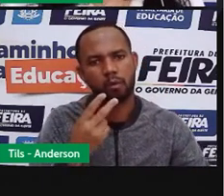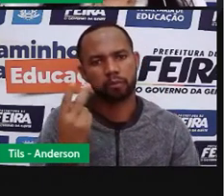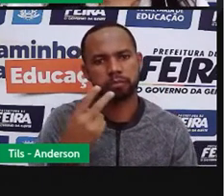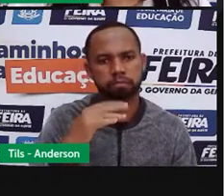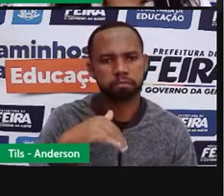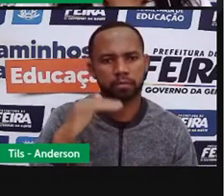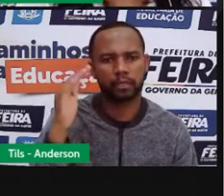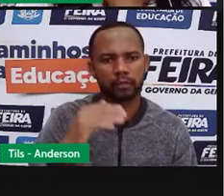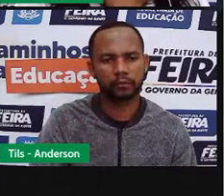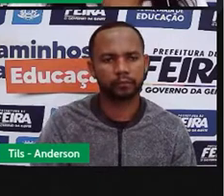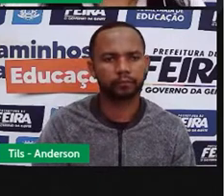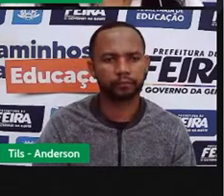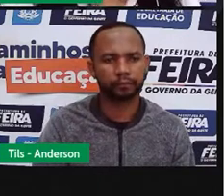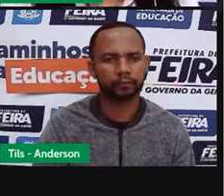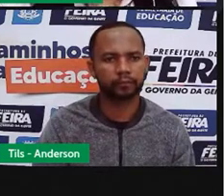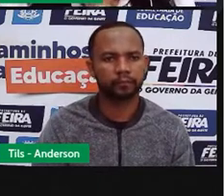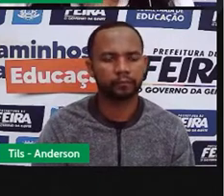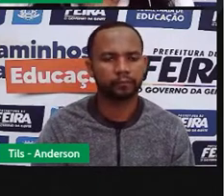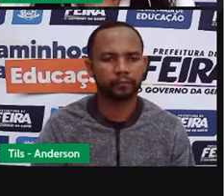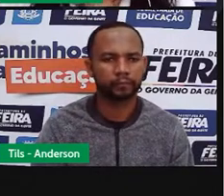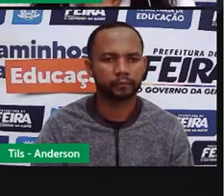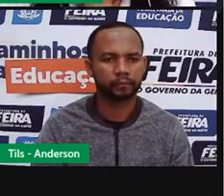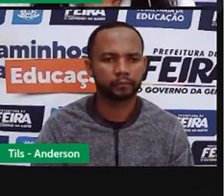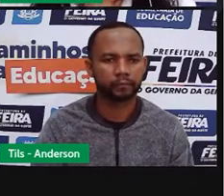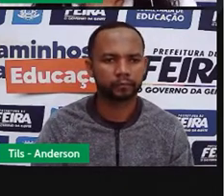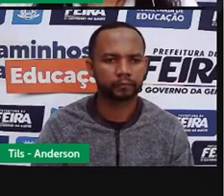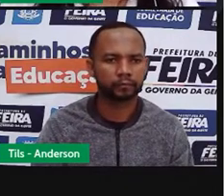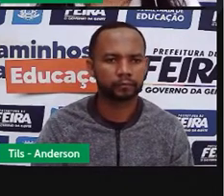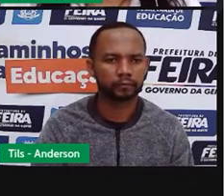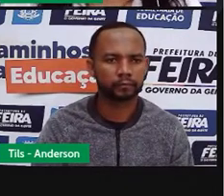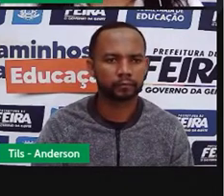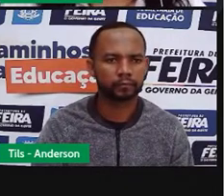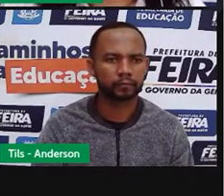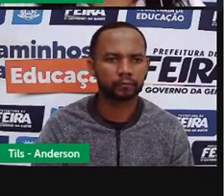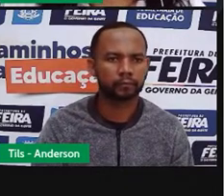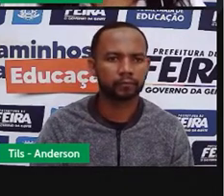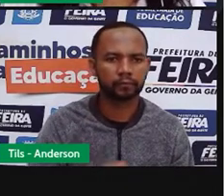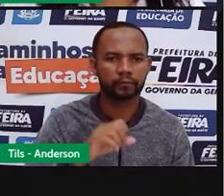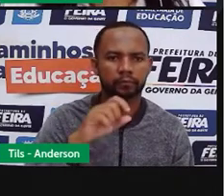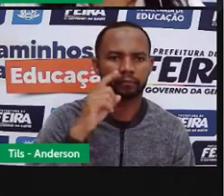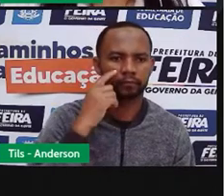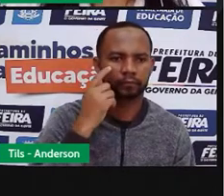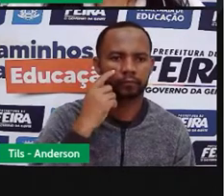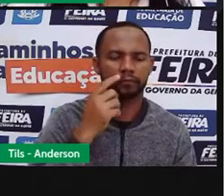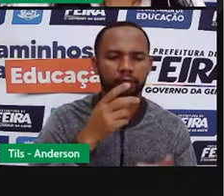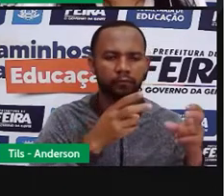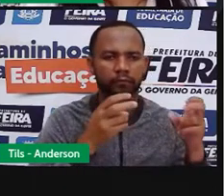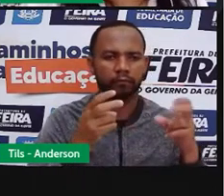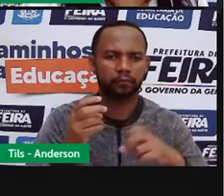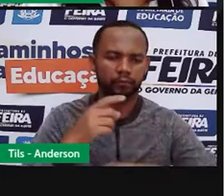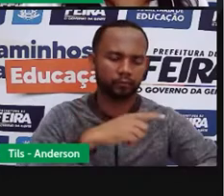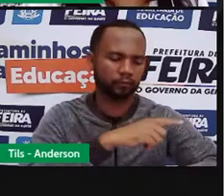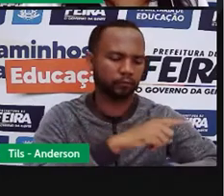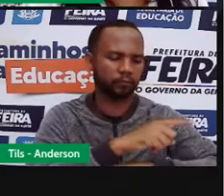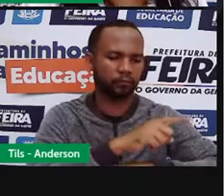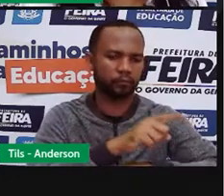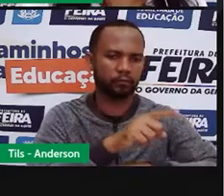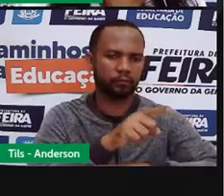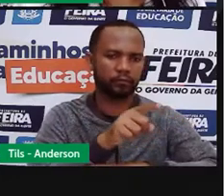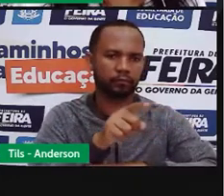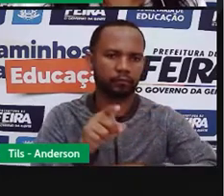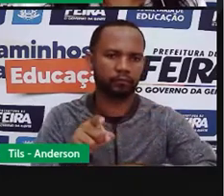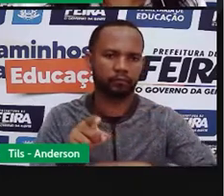E foi a partir dessa marcação com a sombra que apareceram os relógios do sol,